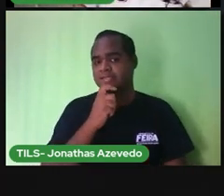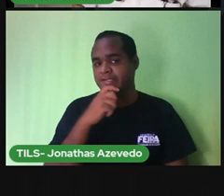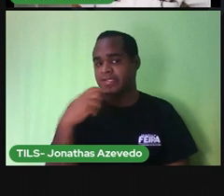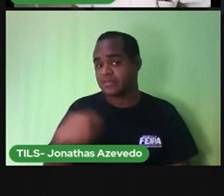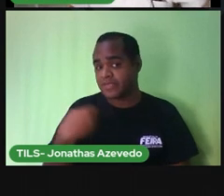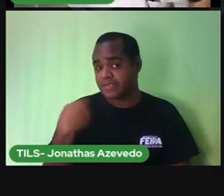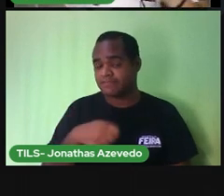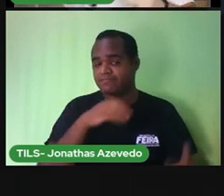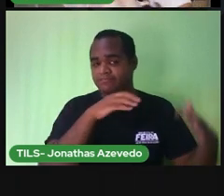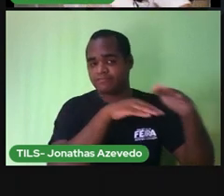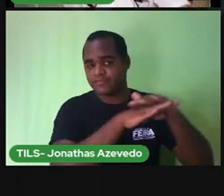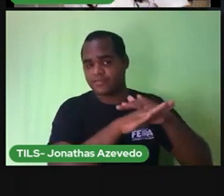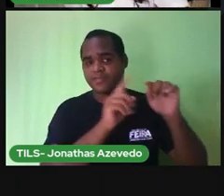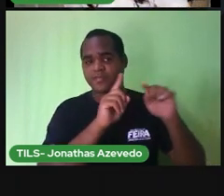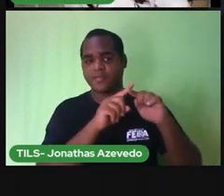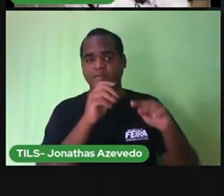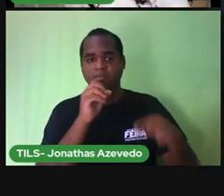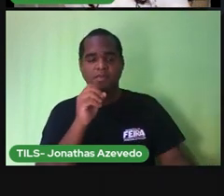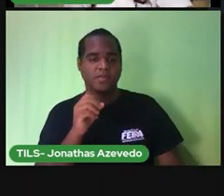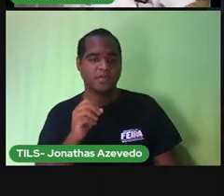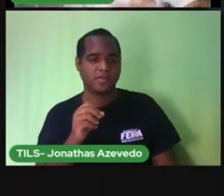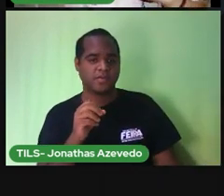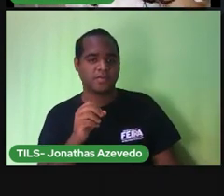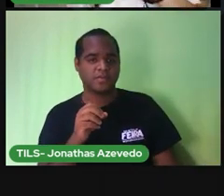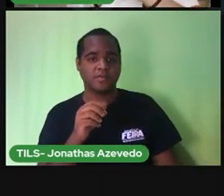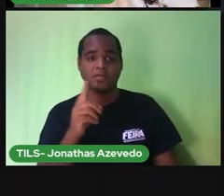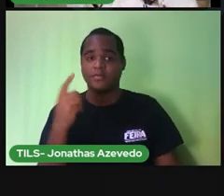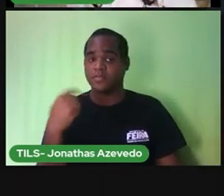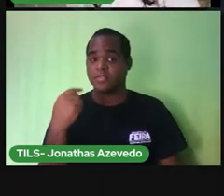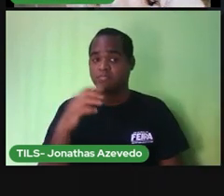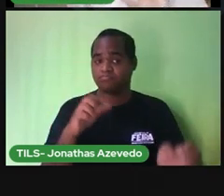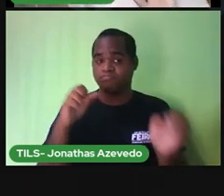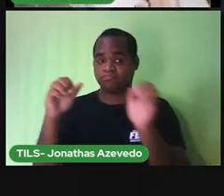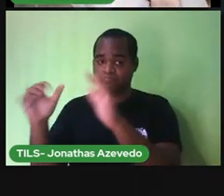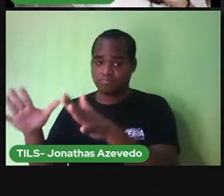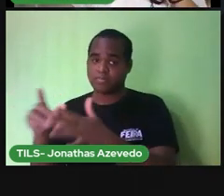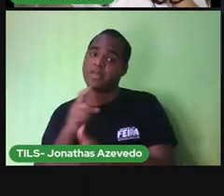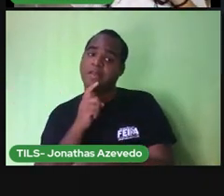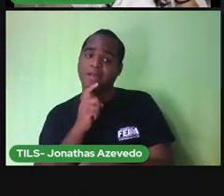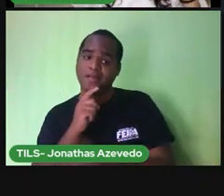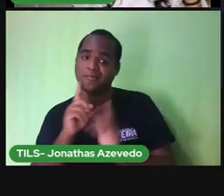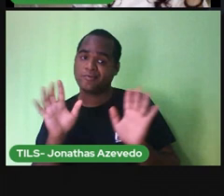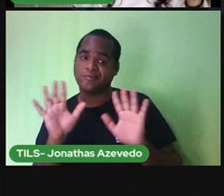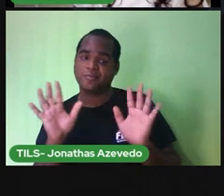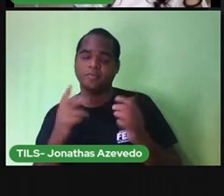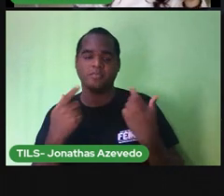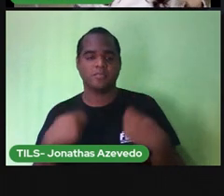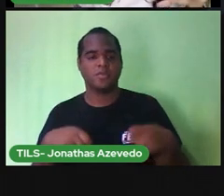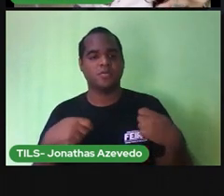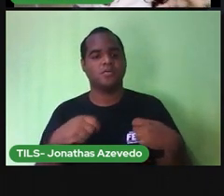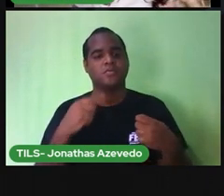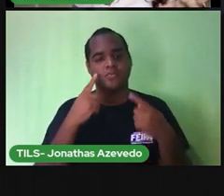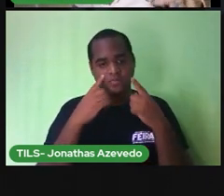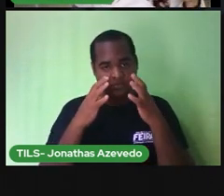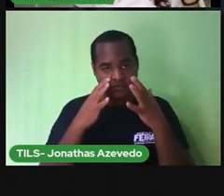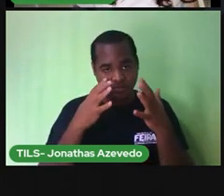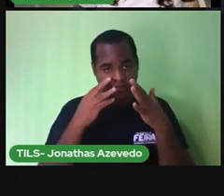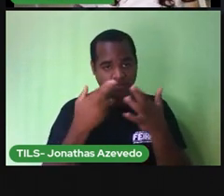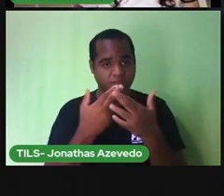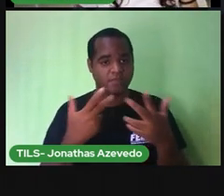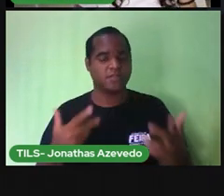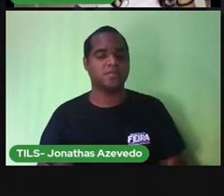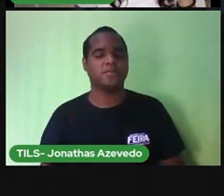ter que ir para a geladeira se ele precisa estar fora da geladeira deixe ele fora da geladeira a gente precisa estar atento a essas coisas